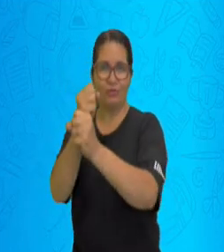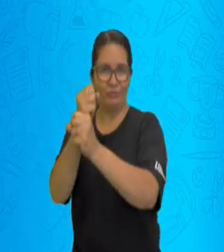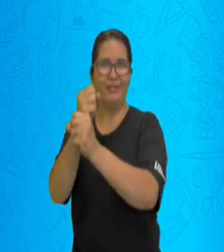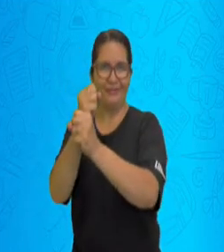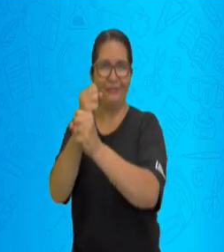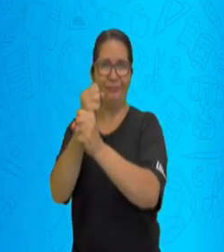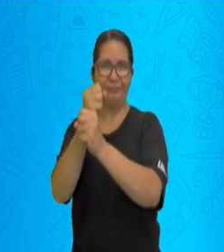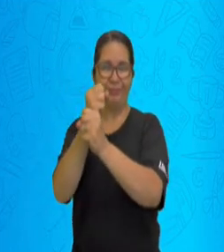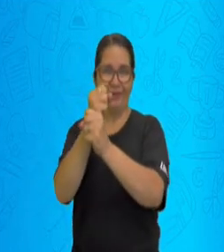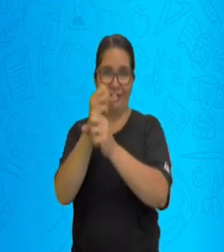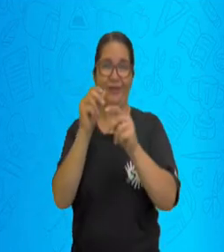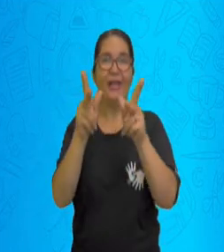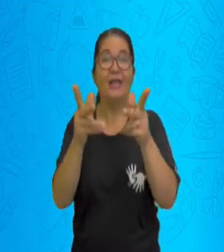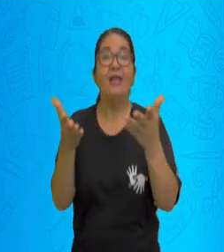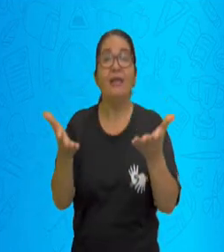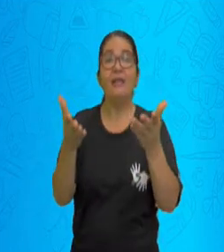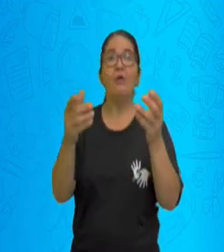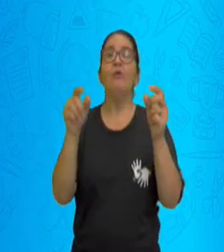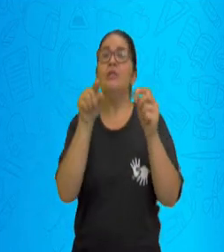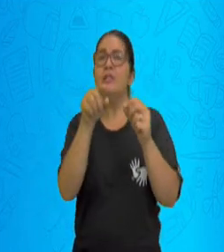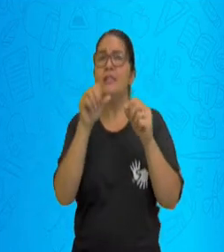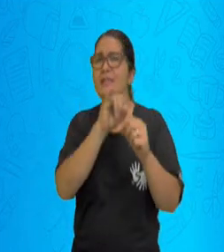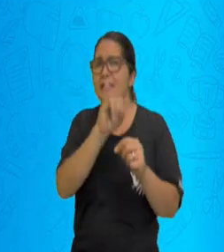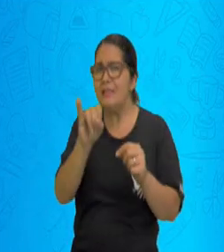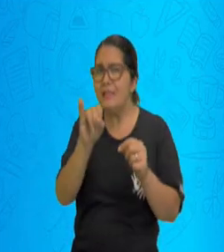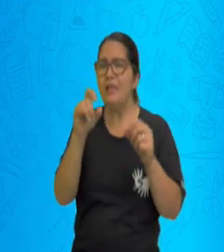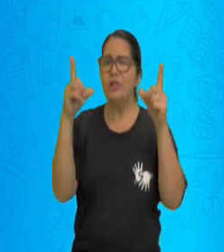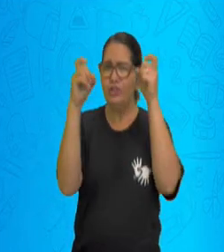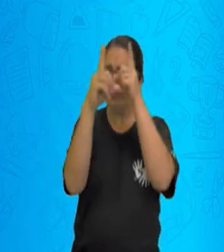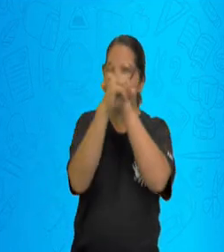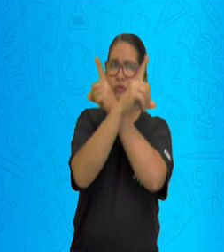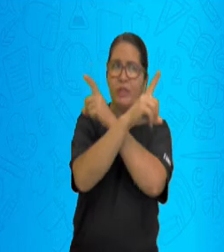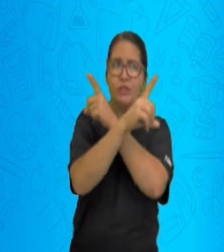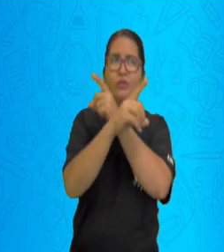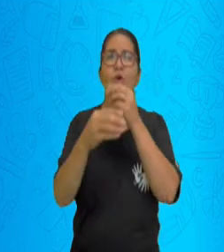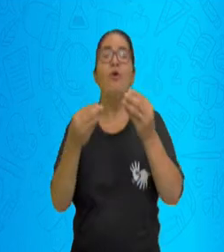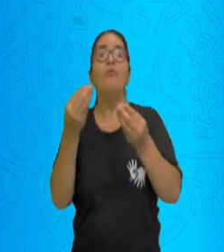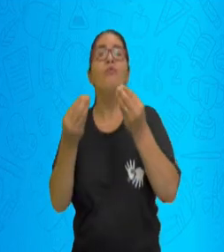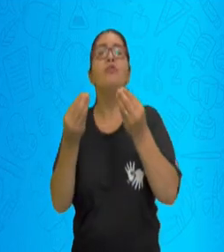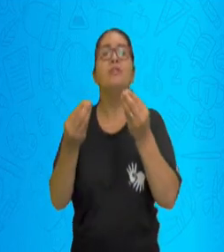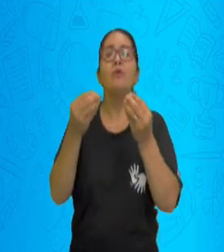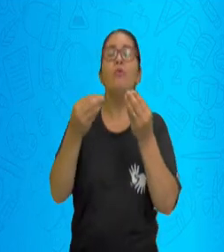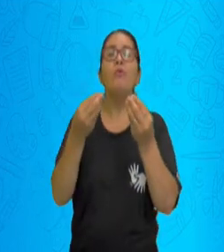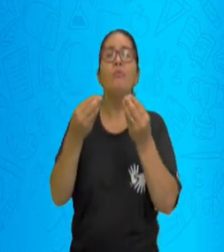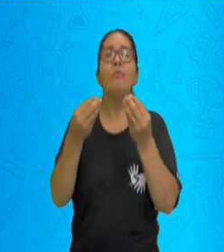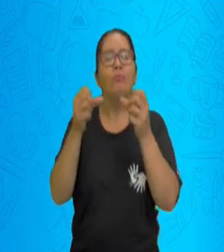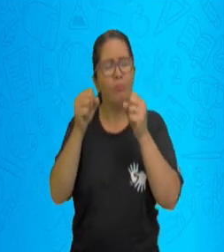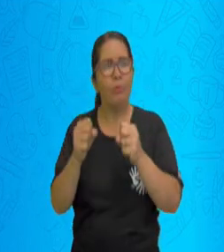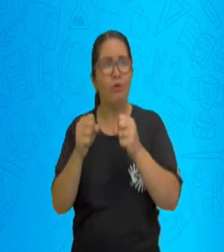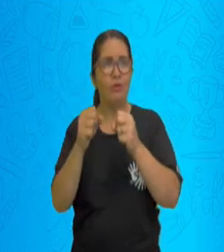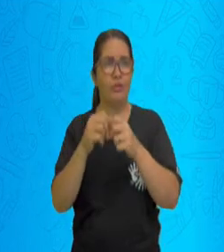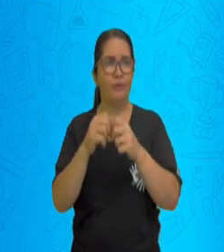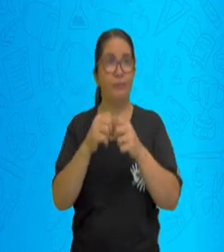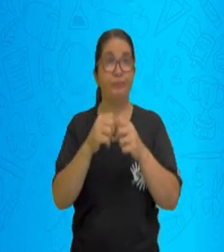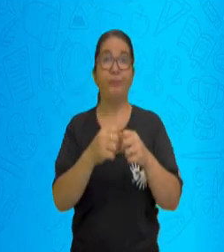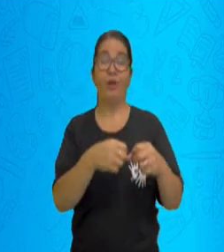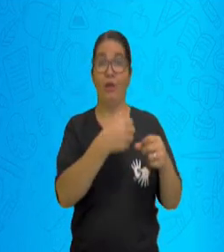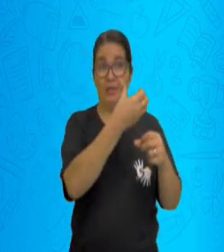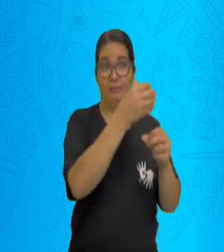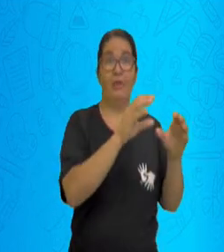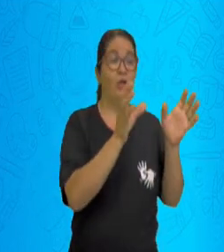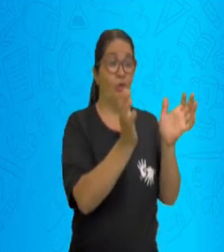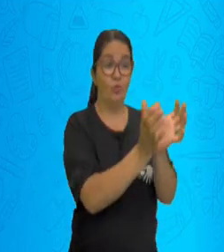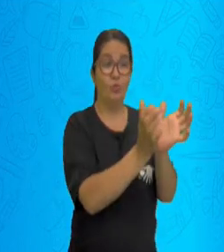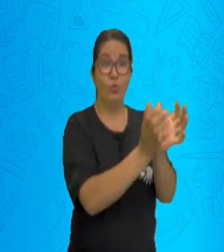você tenha alguma dificuldade, é só transferir o conjunto de numéricos para números. Então tenho aqui 6